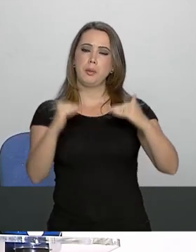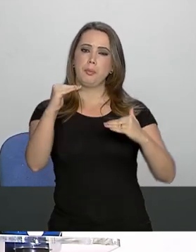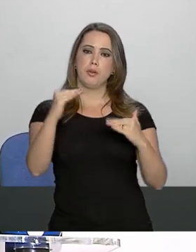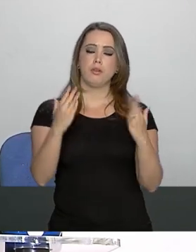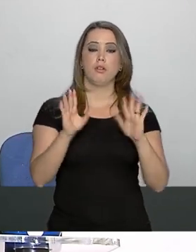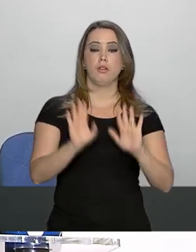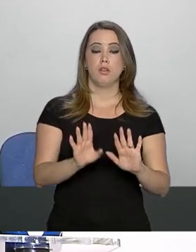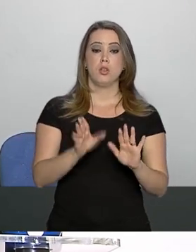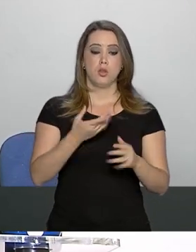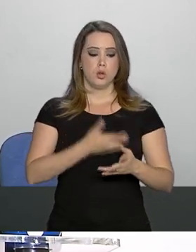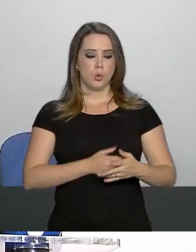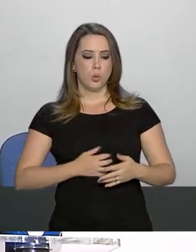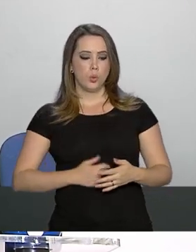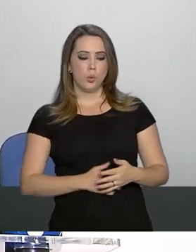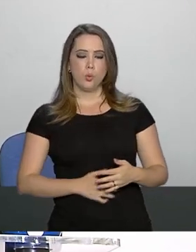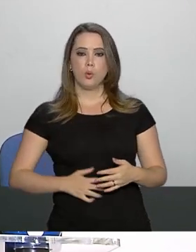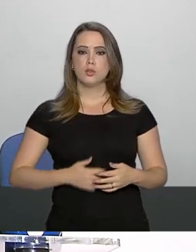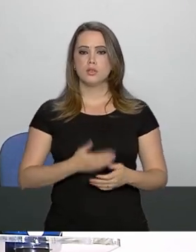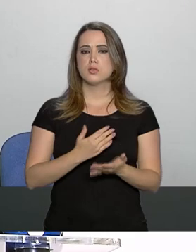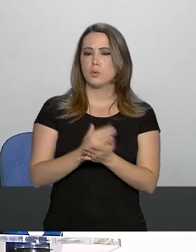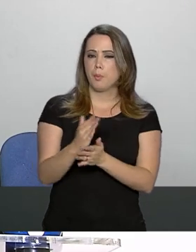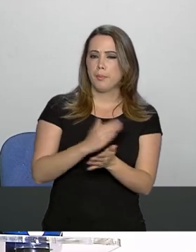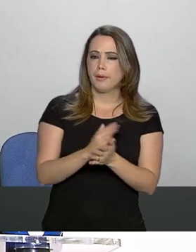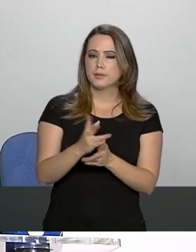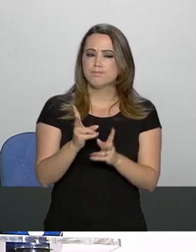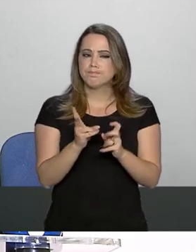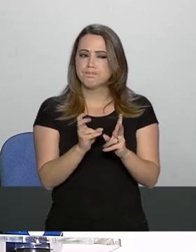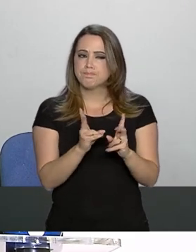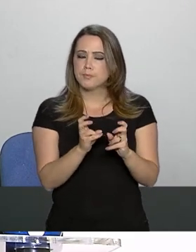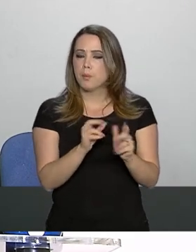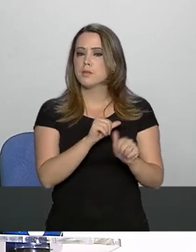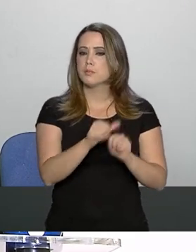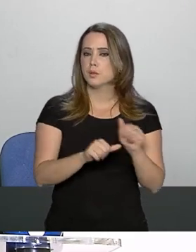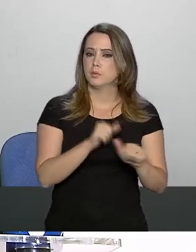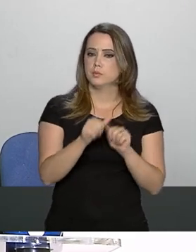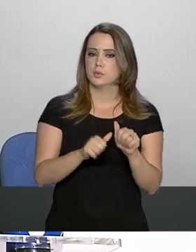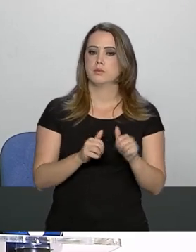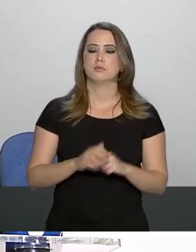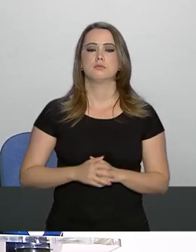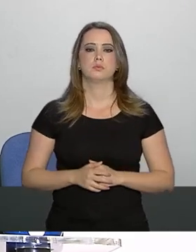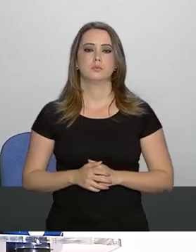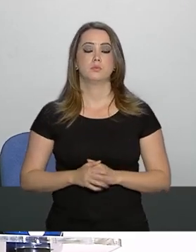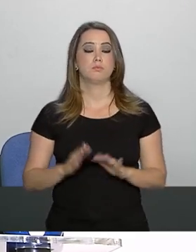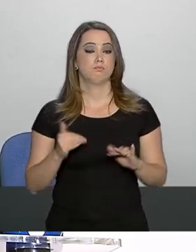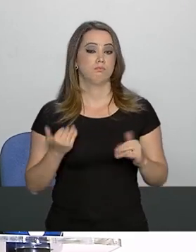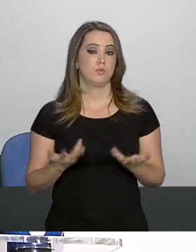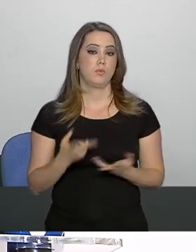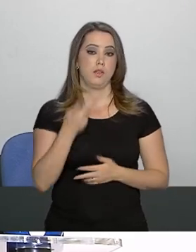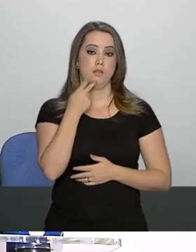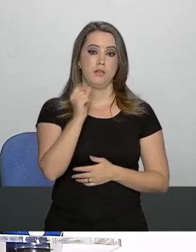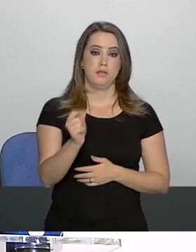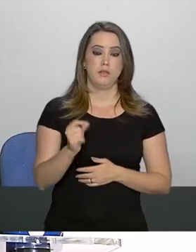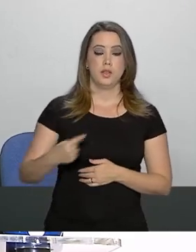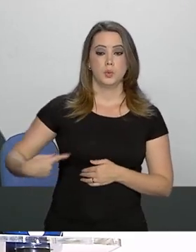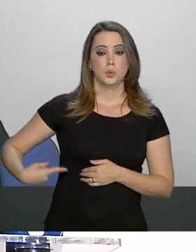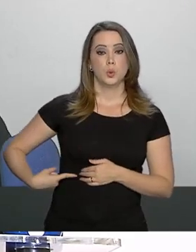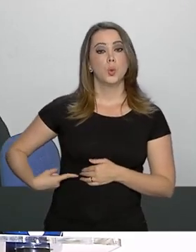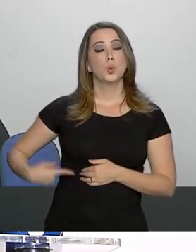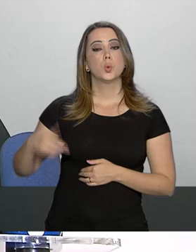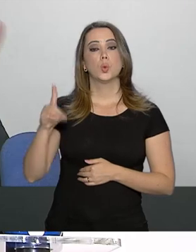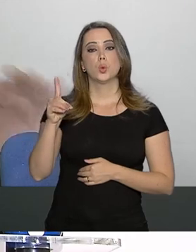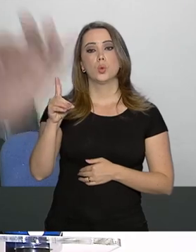com que o organismo comece a adaptar-se diante dessa nova realidade. Com relação ao dreno,